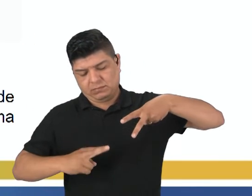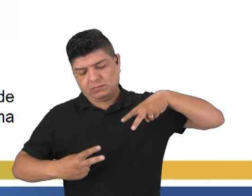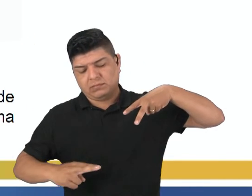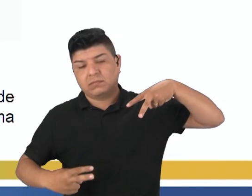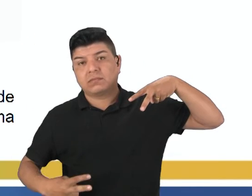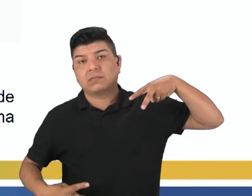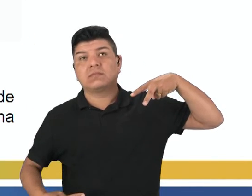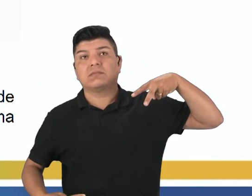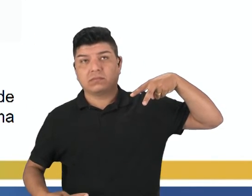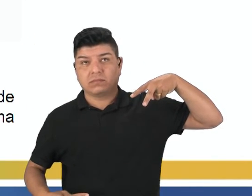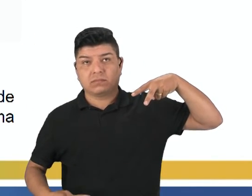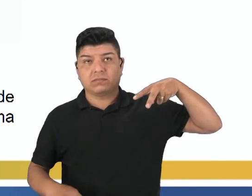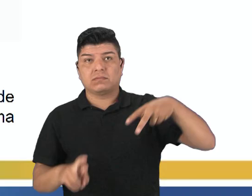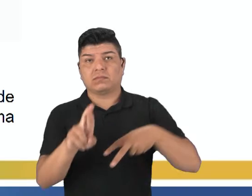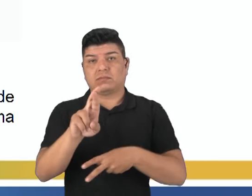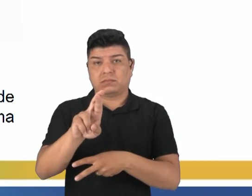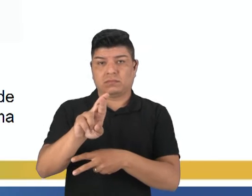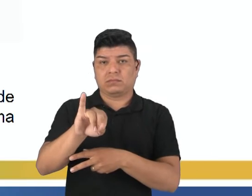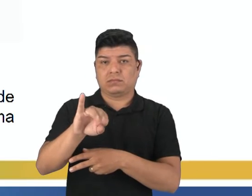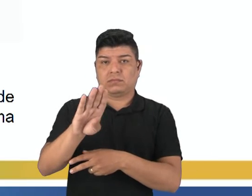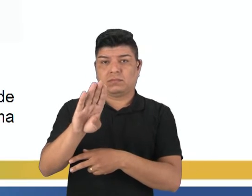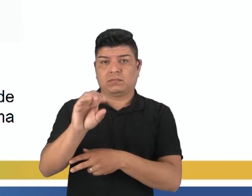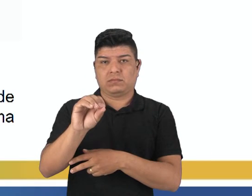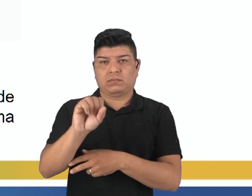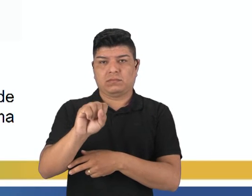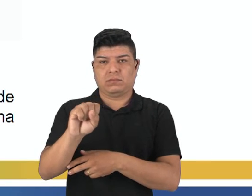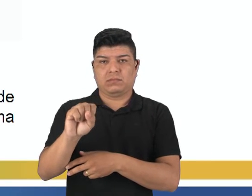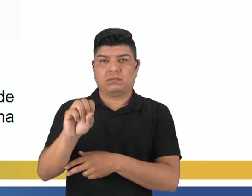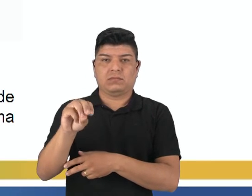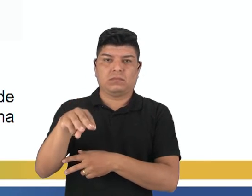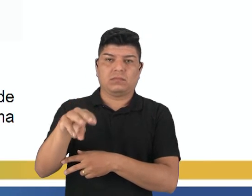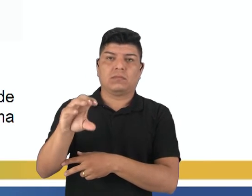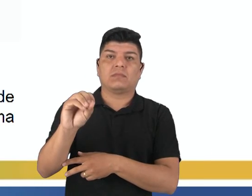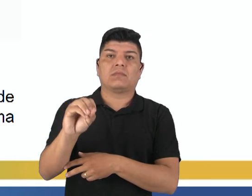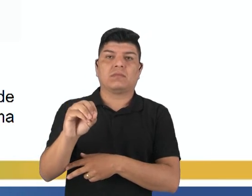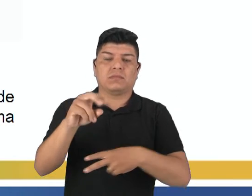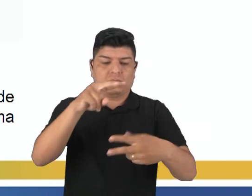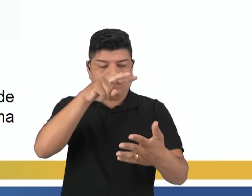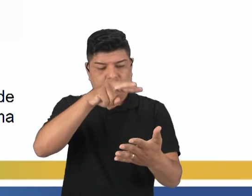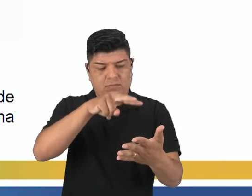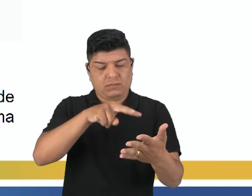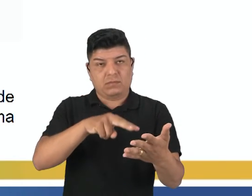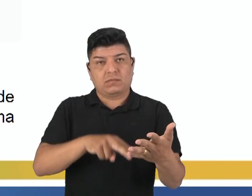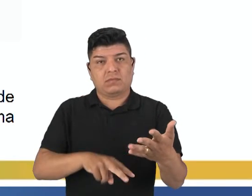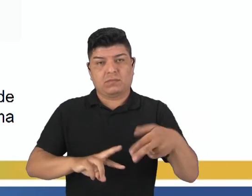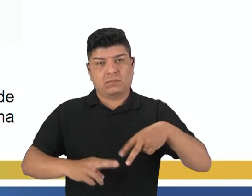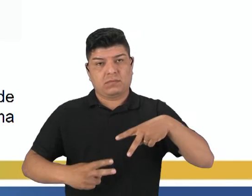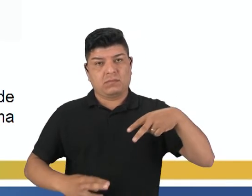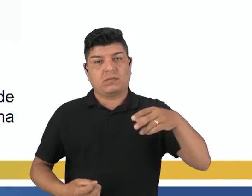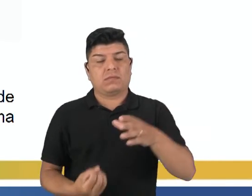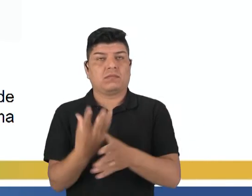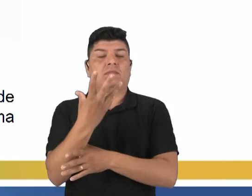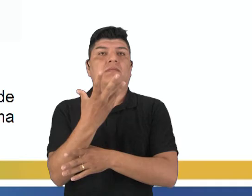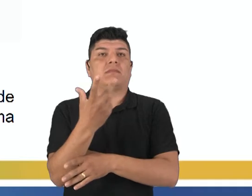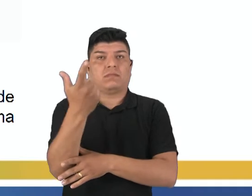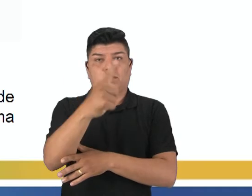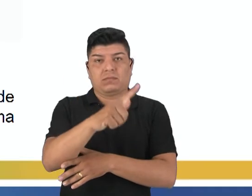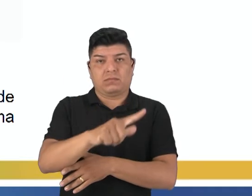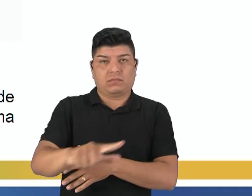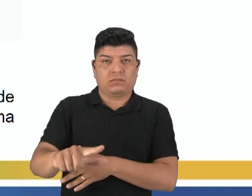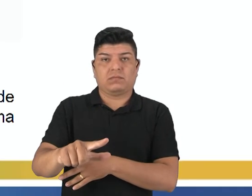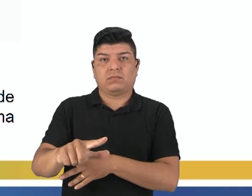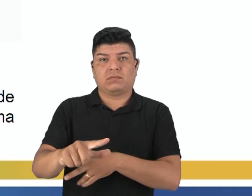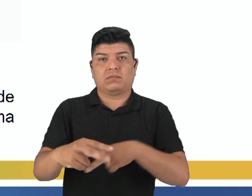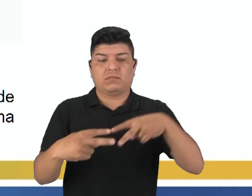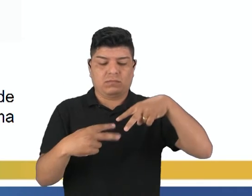o ribossomo que está, ele vai lendo essa fita de DNA e vai formando a cadeia de